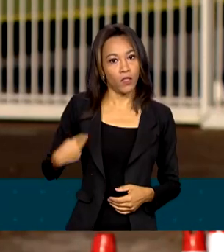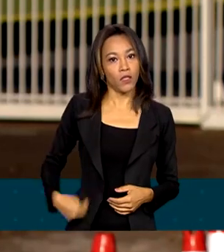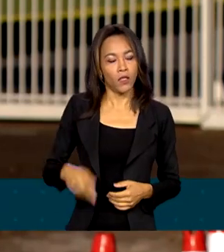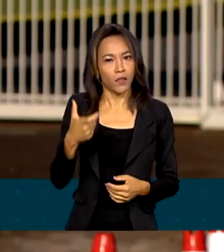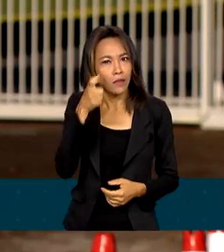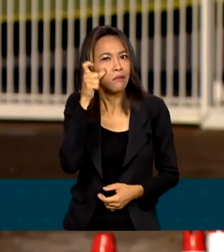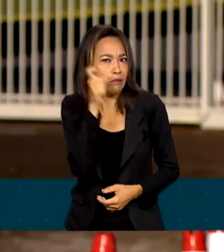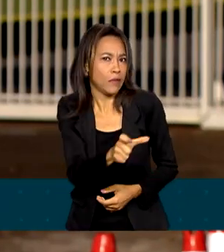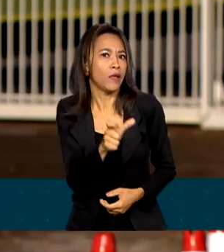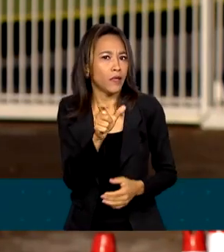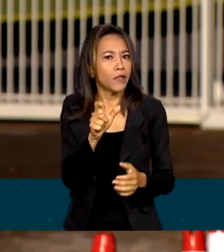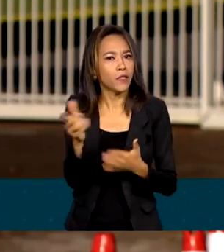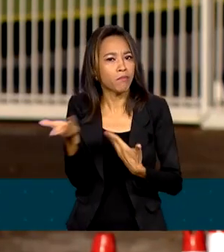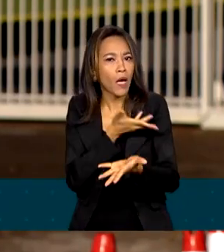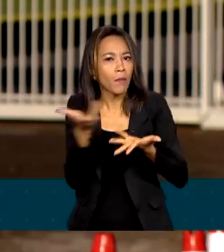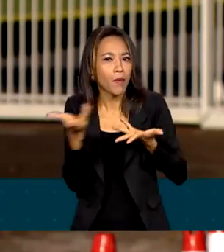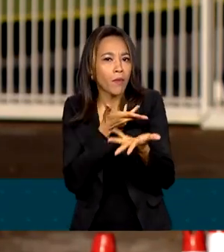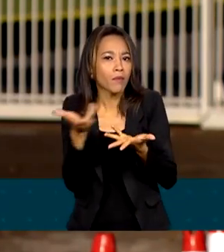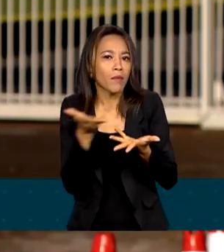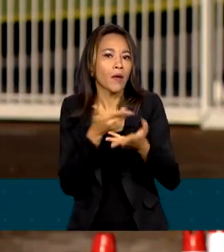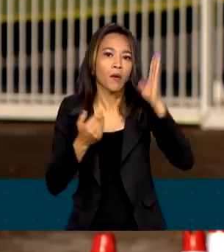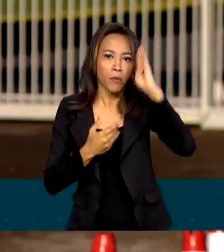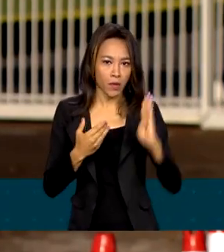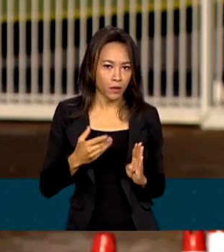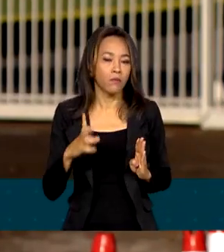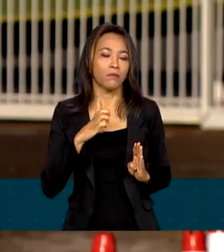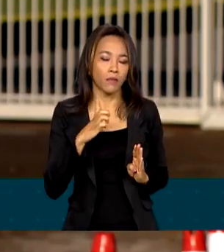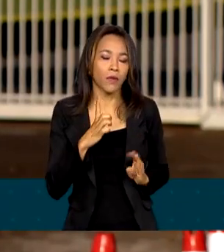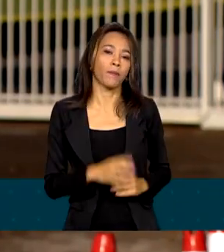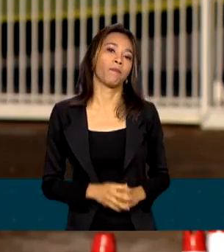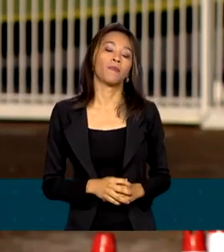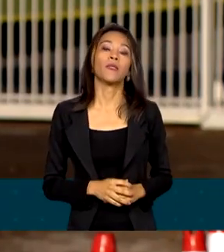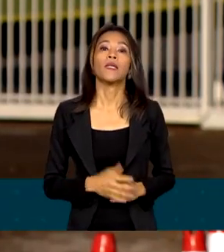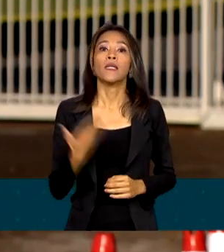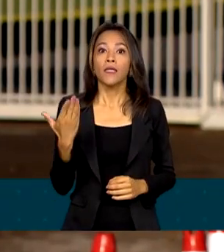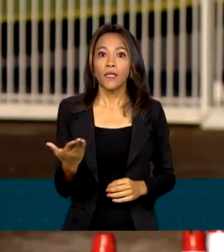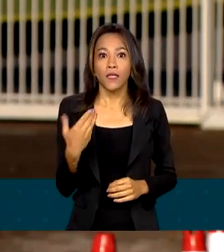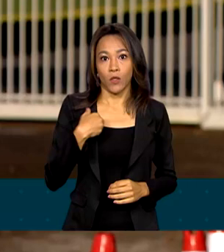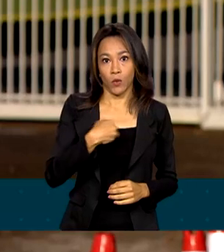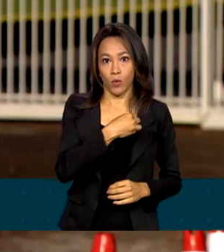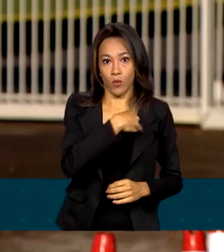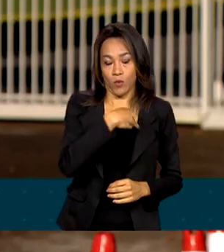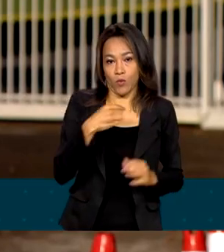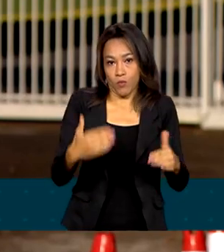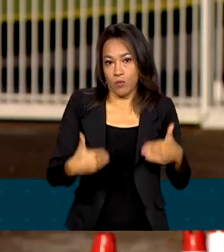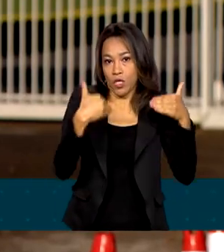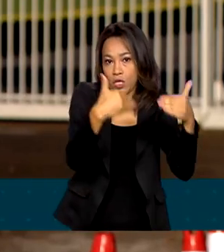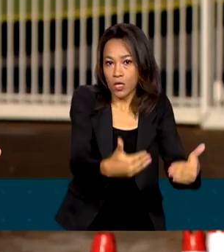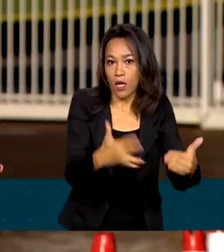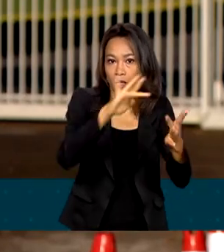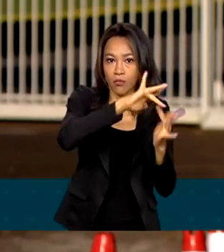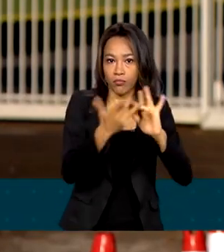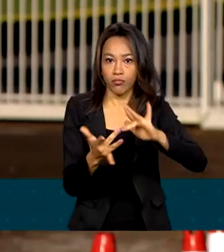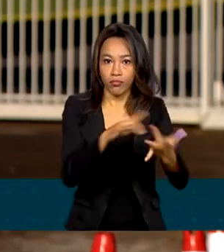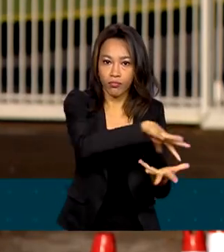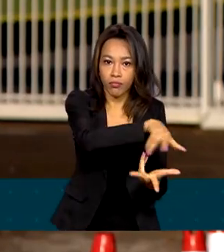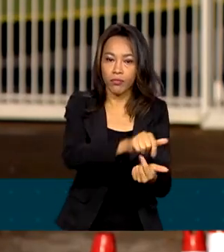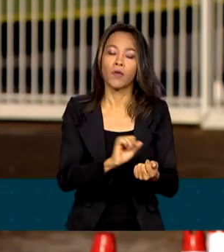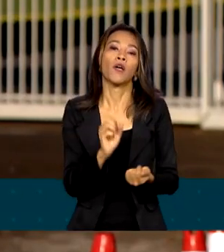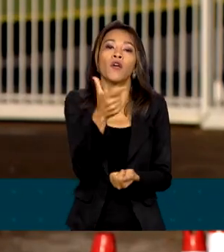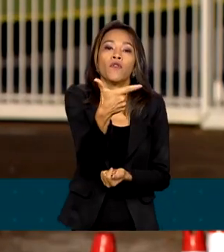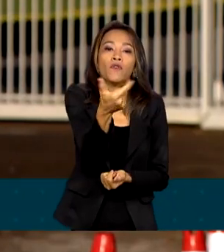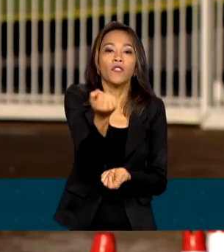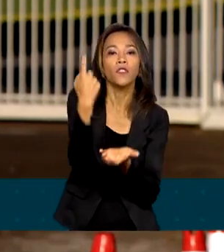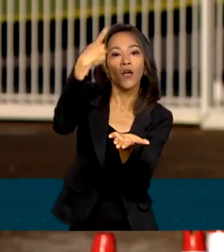comerciais entre os dois países. A previsão do Ministério das Relações Exteriores é que pelo menos 20 acordos comerciais